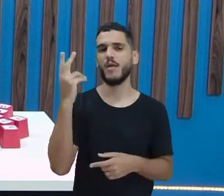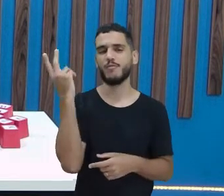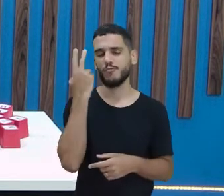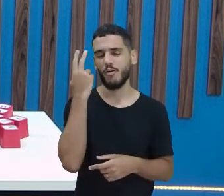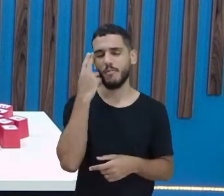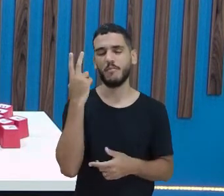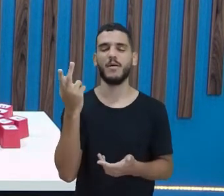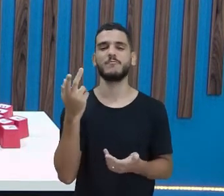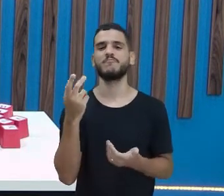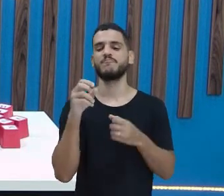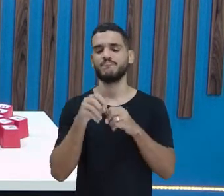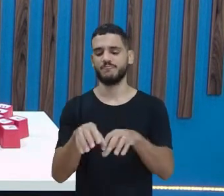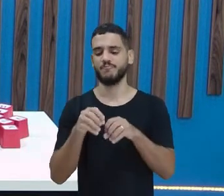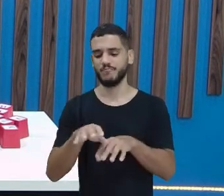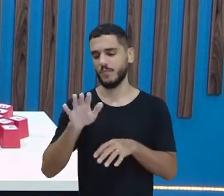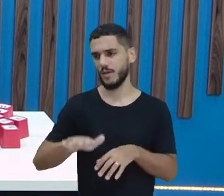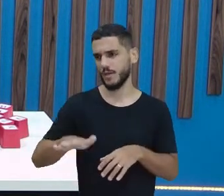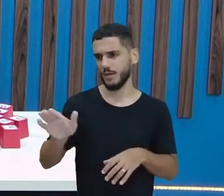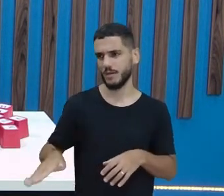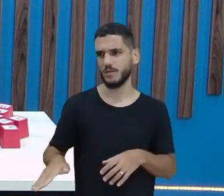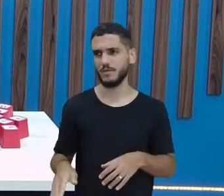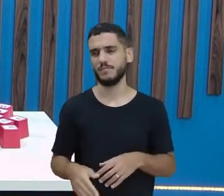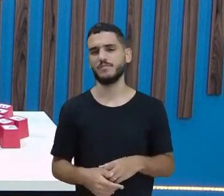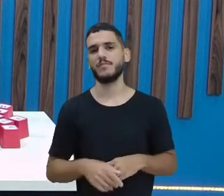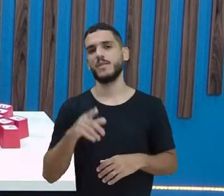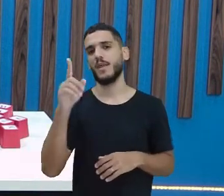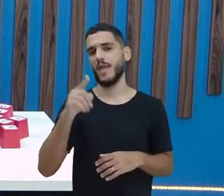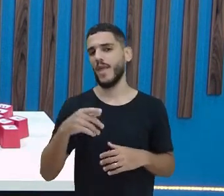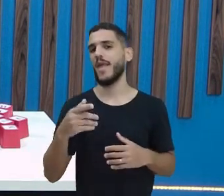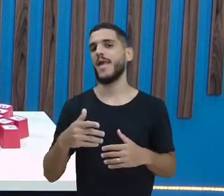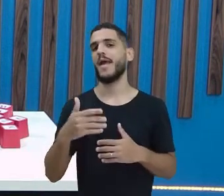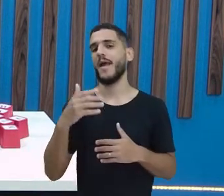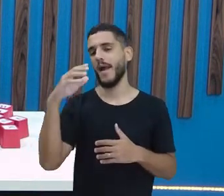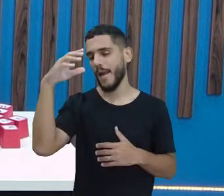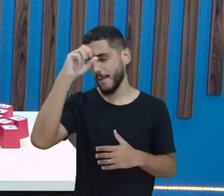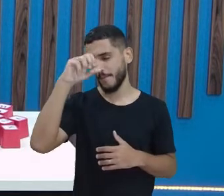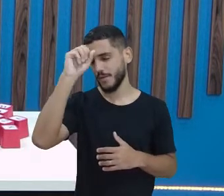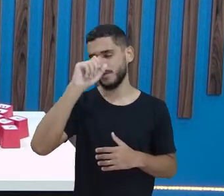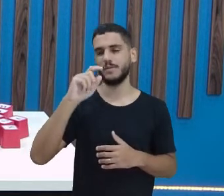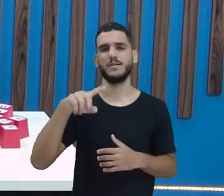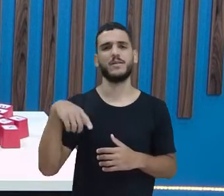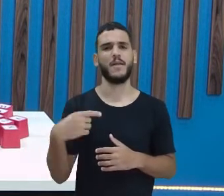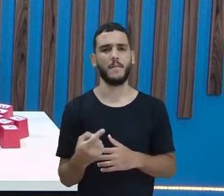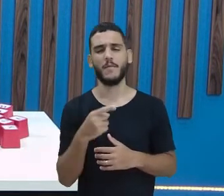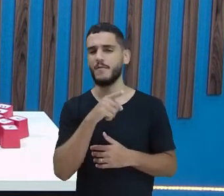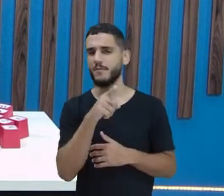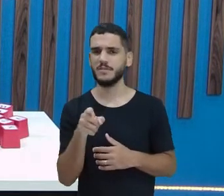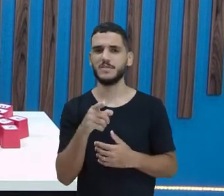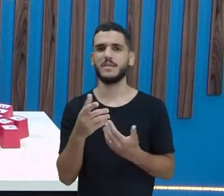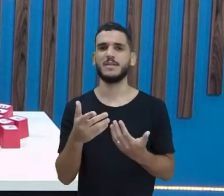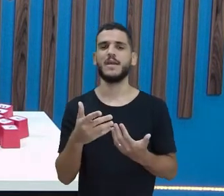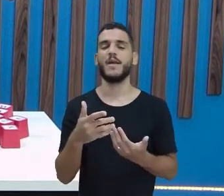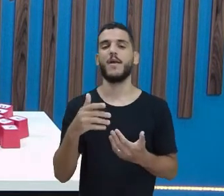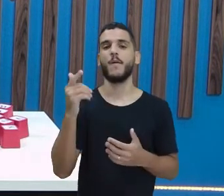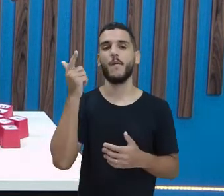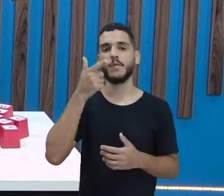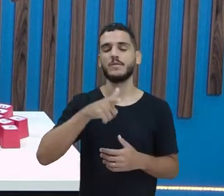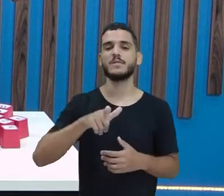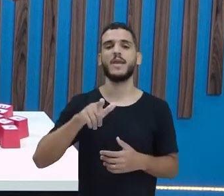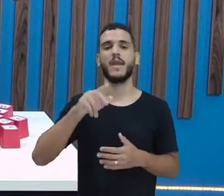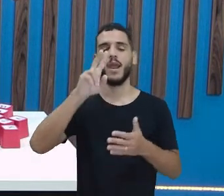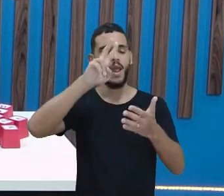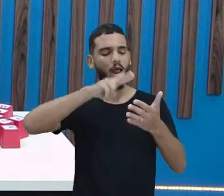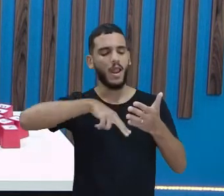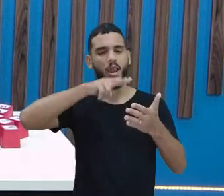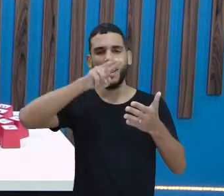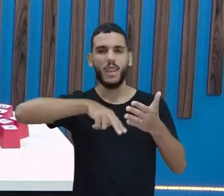se você estiver fazendo isso, olha, você está caminhando. Daqui a pouco você está alfabético, tá?